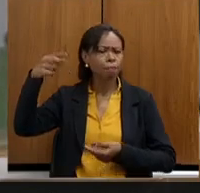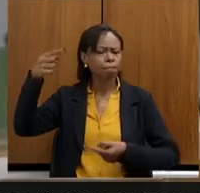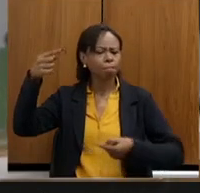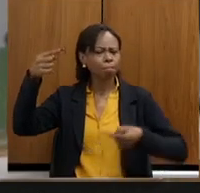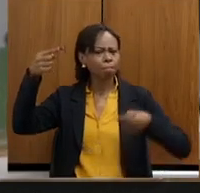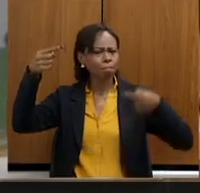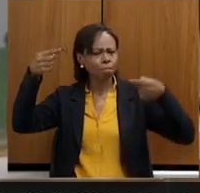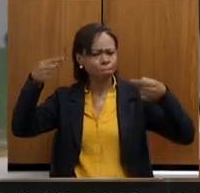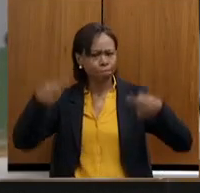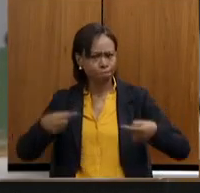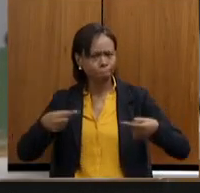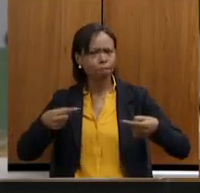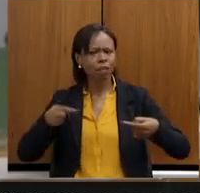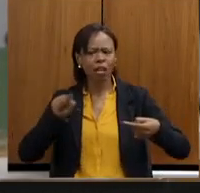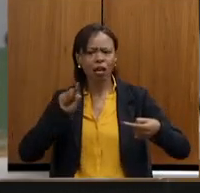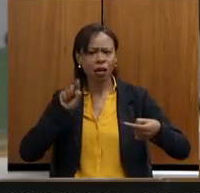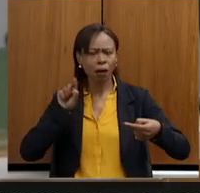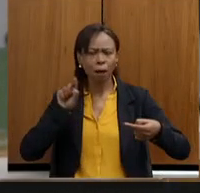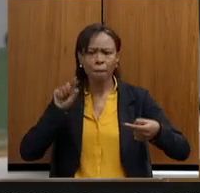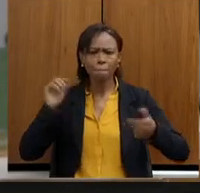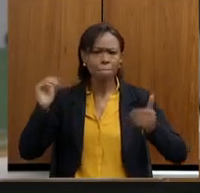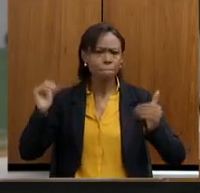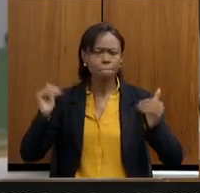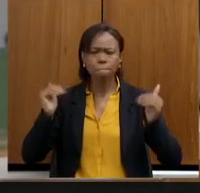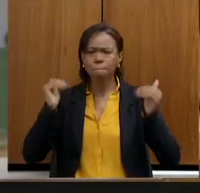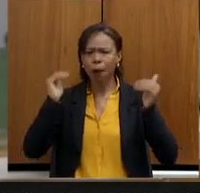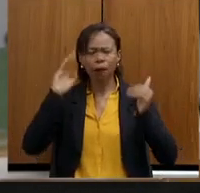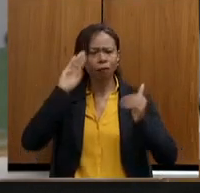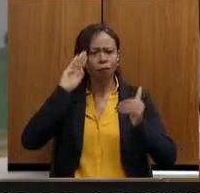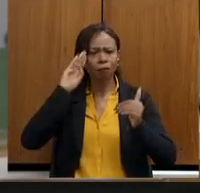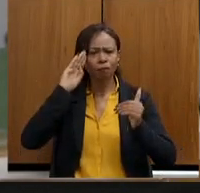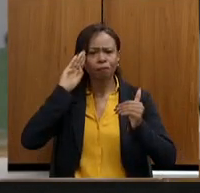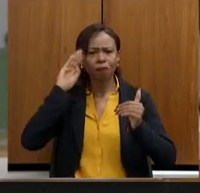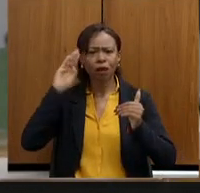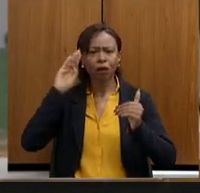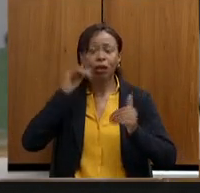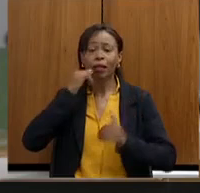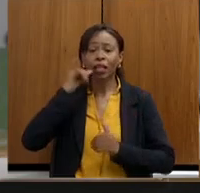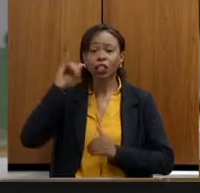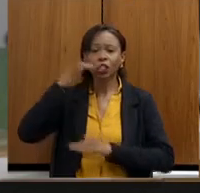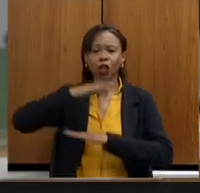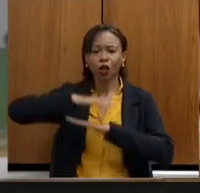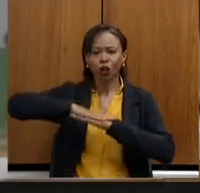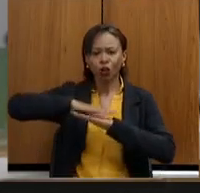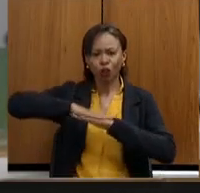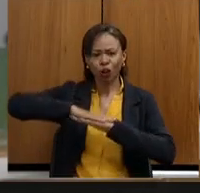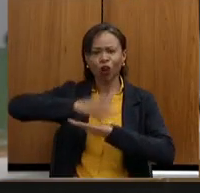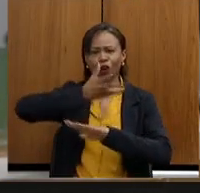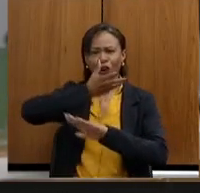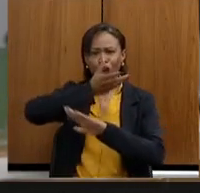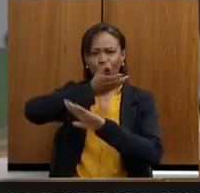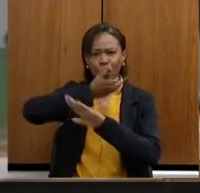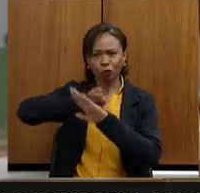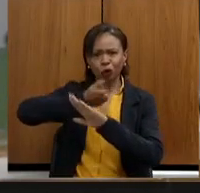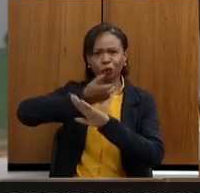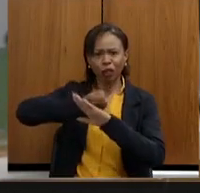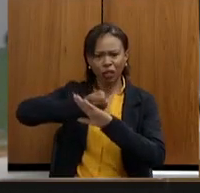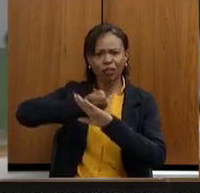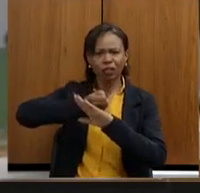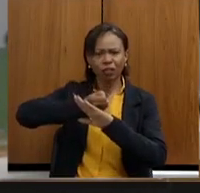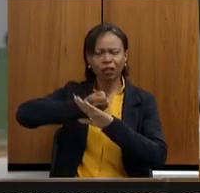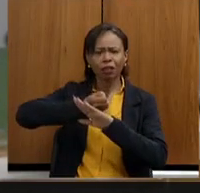geração de energia solar fotovoltaica em geração distribuída. E isso,